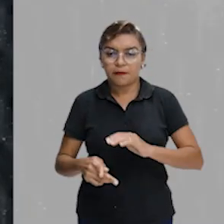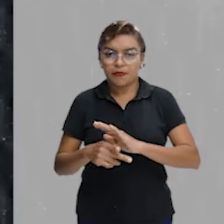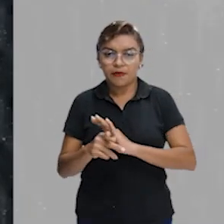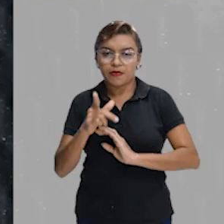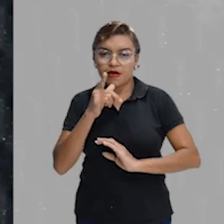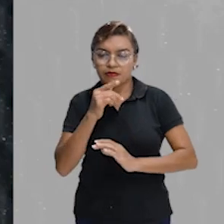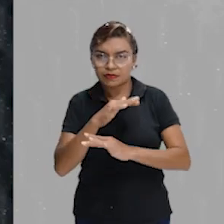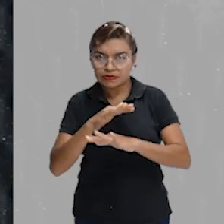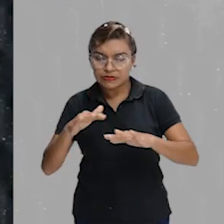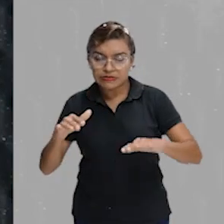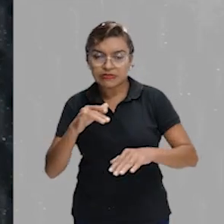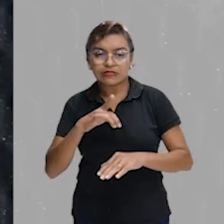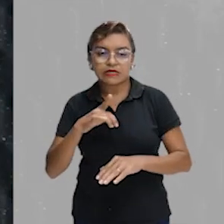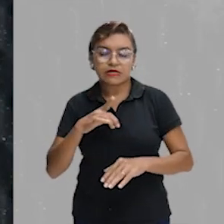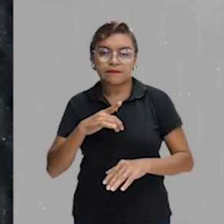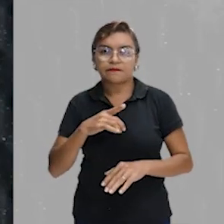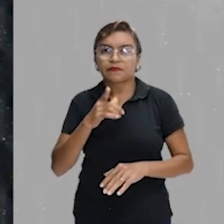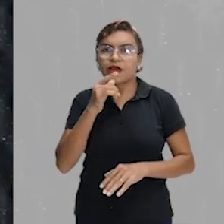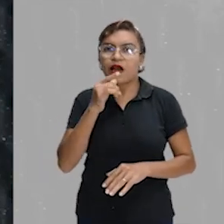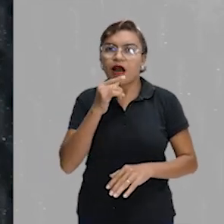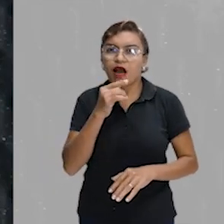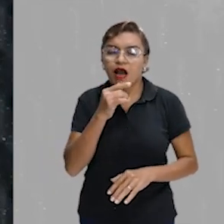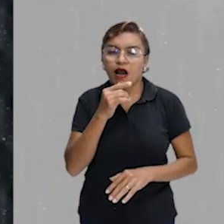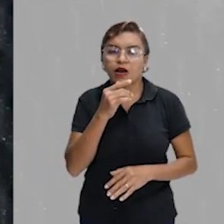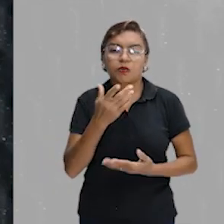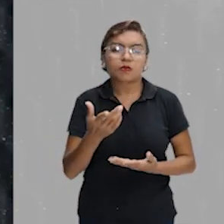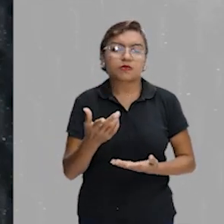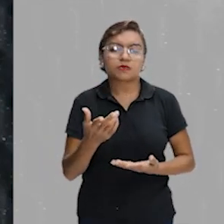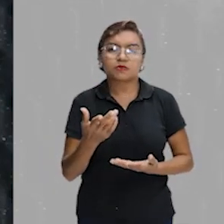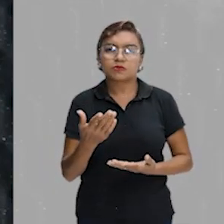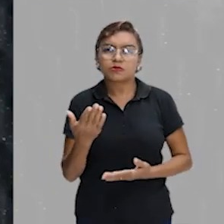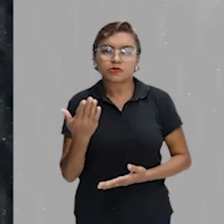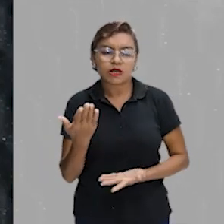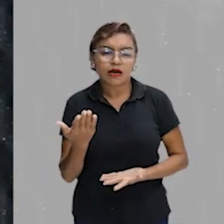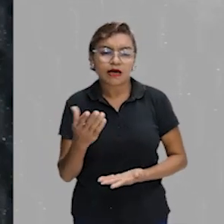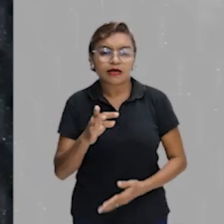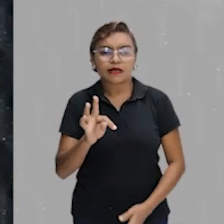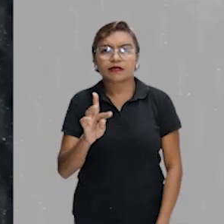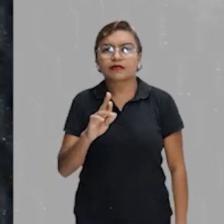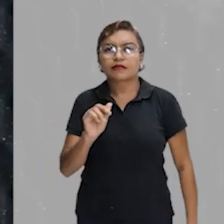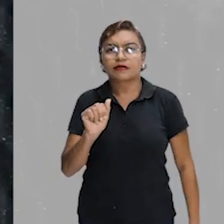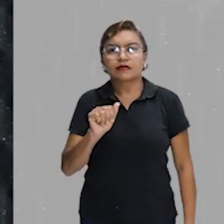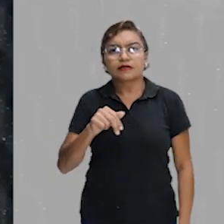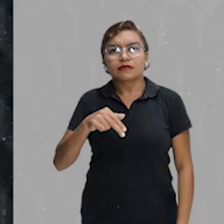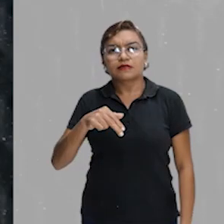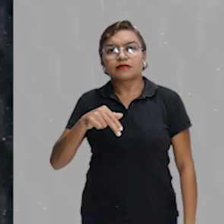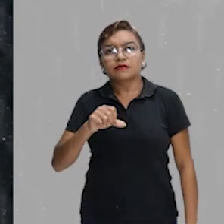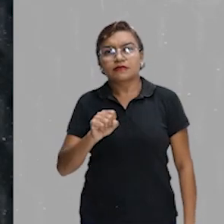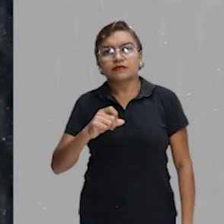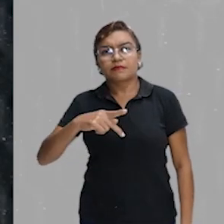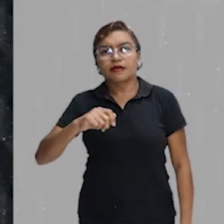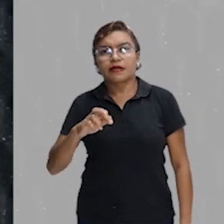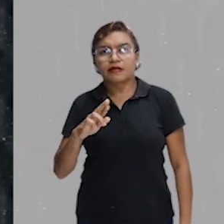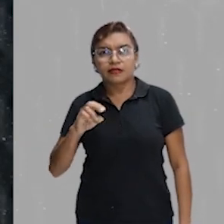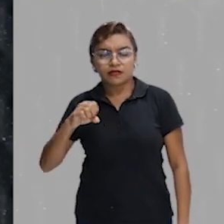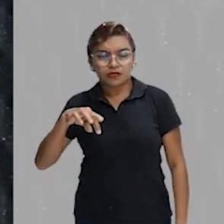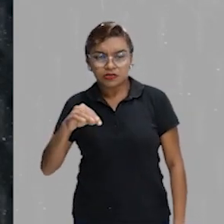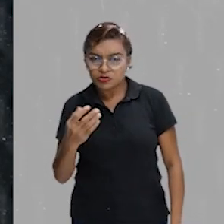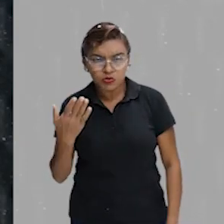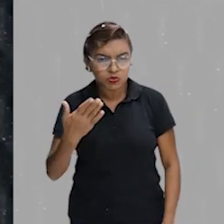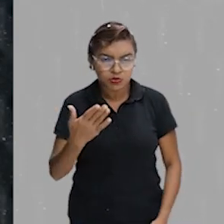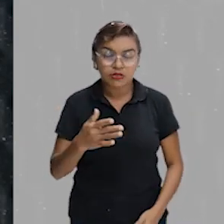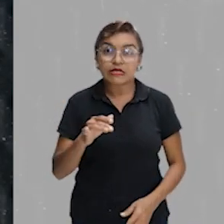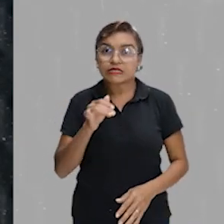lá eu tenho as águas transparentes com tartarugas, muitas focas, lontras,